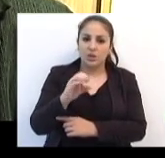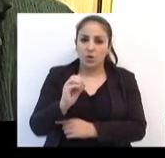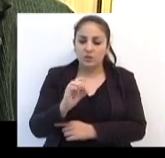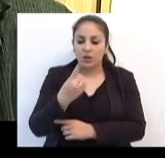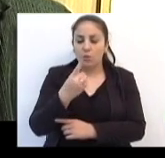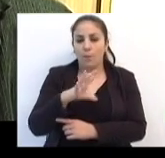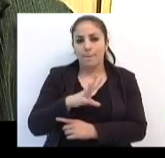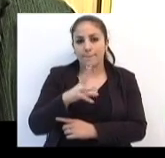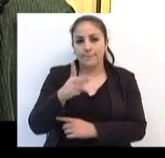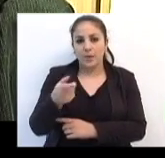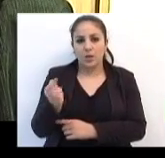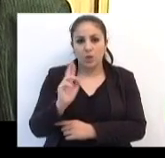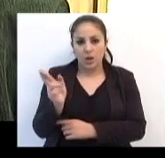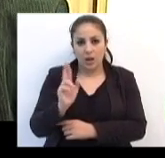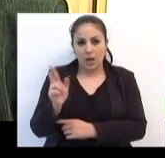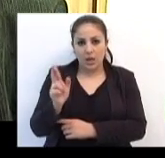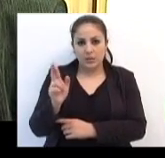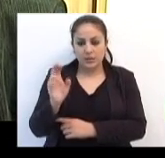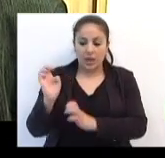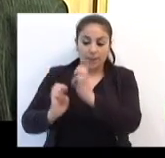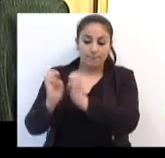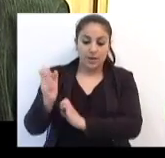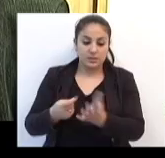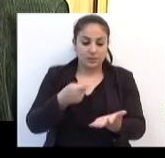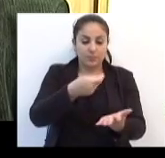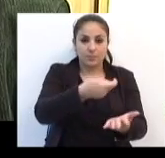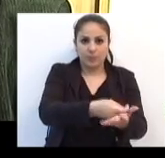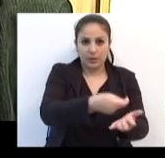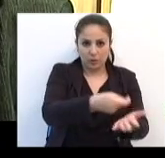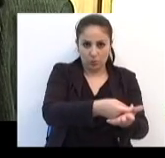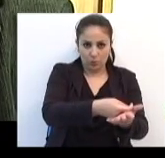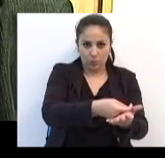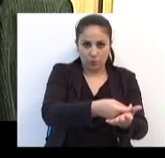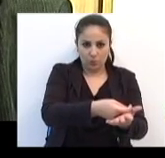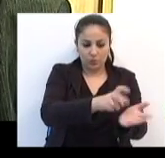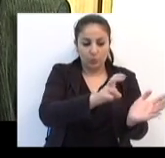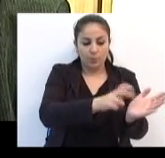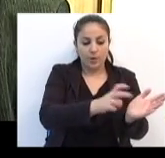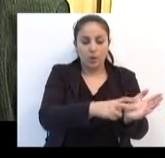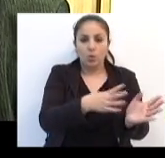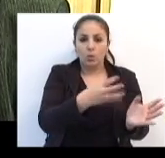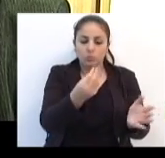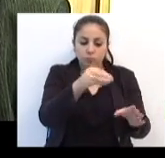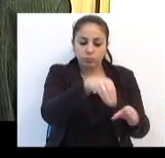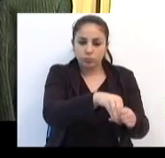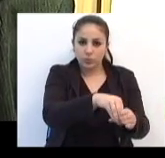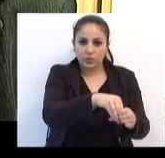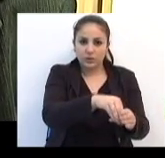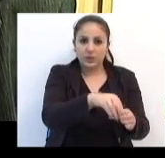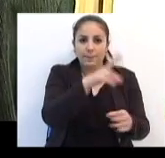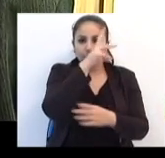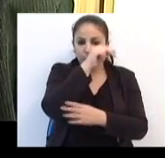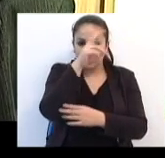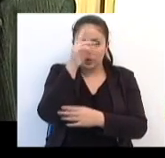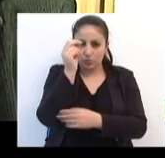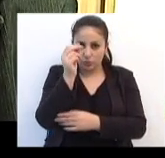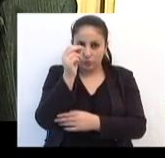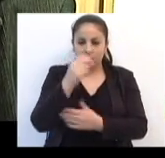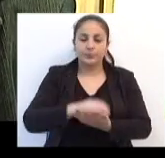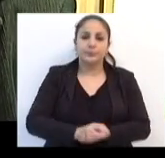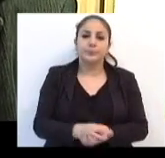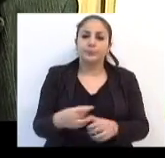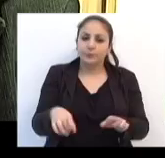que a empresa depositou nas contas da prefeitura, já que ela ganhou a licitação e isso estava previsto.